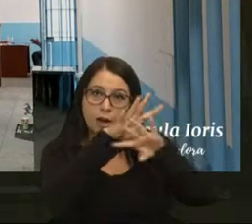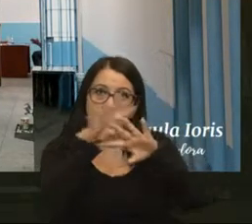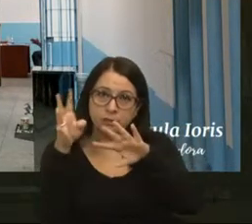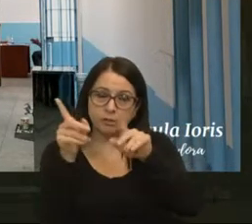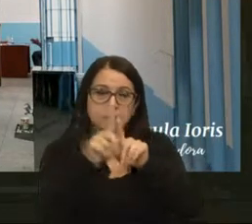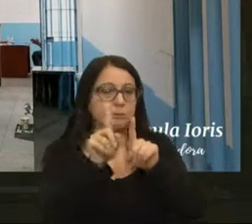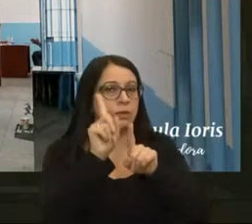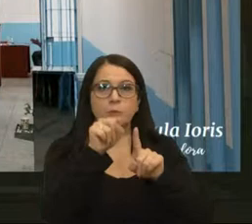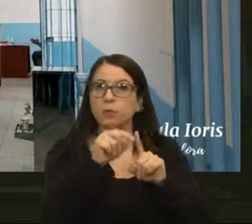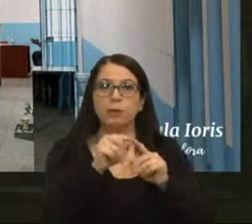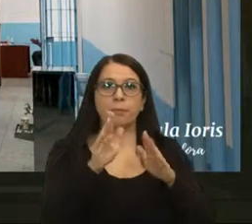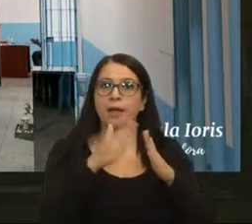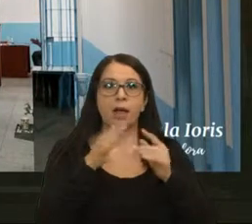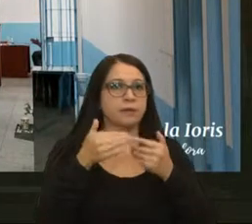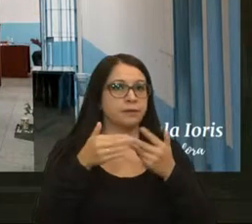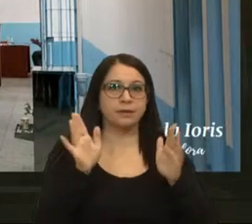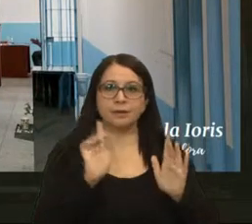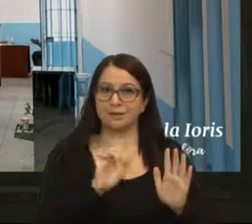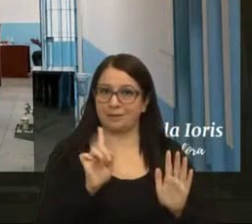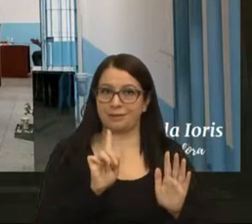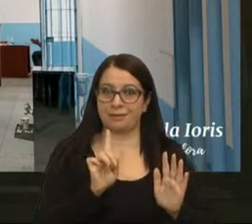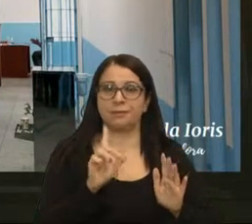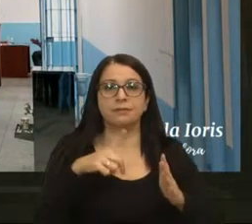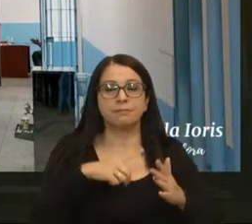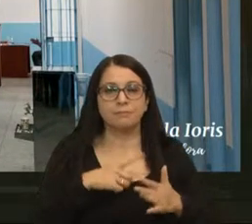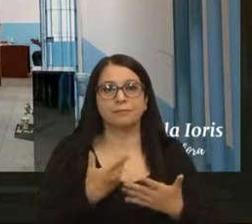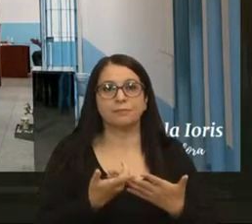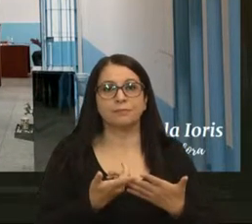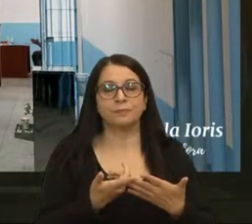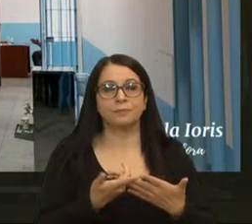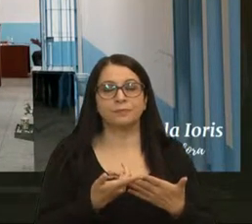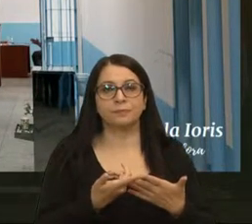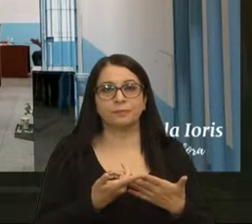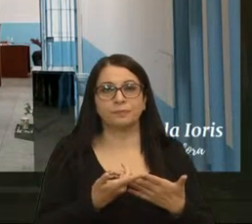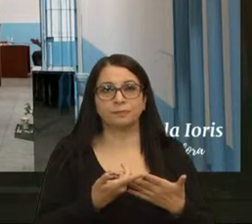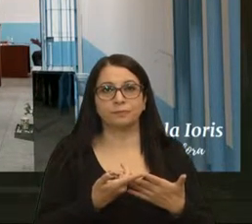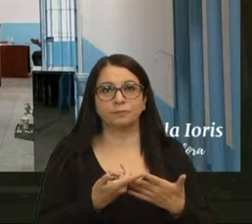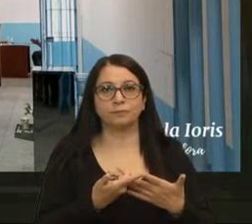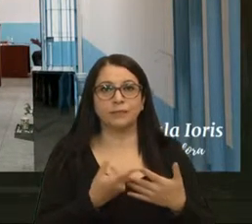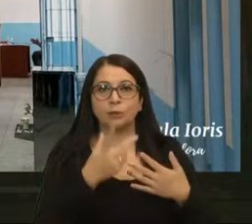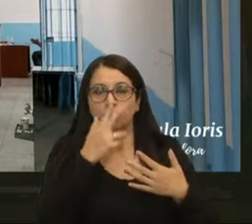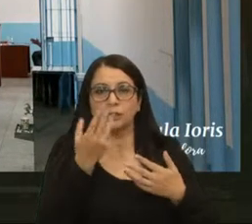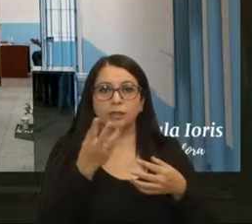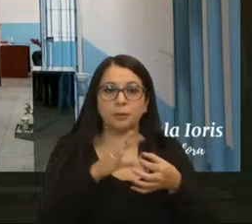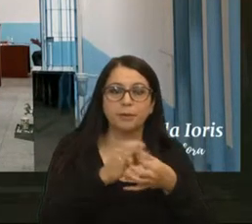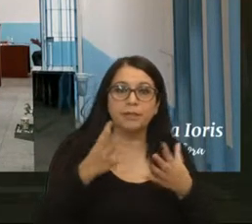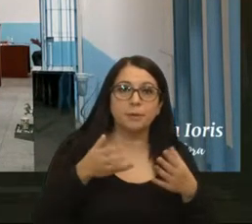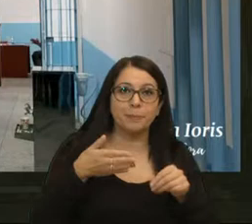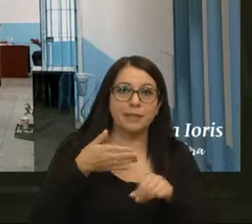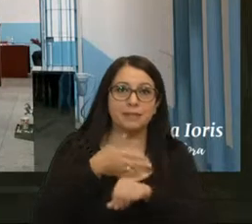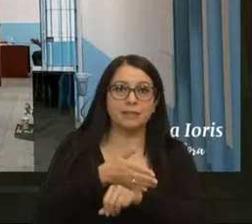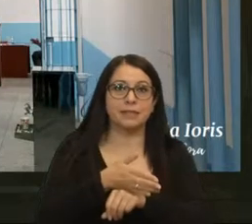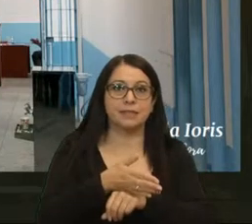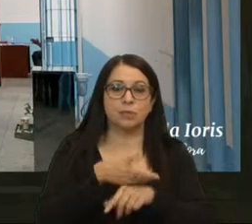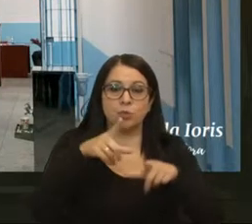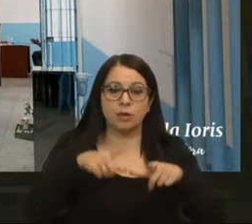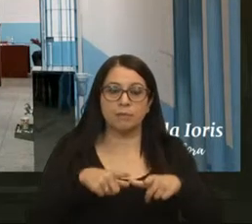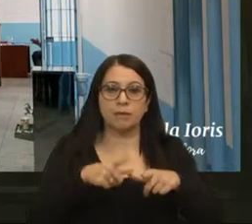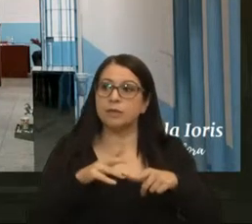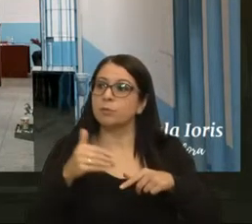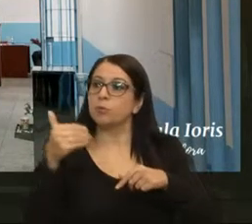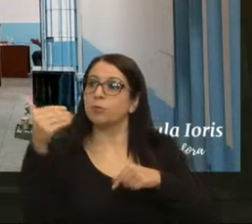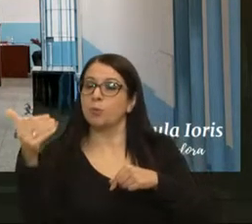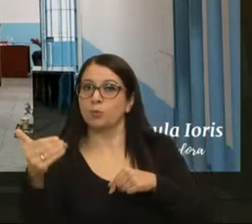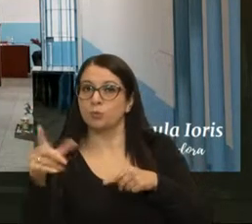Não é uma casa aberta. Mas aquela liberação, para nós entrarmos de um ambiente para o outro